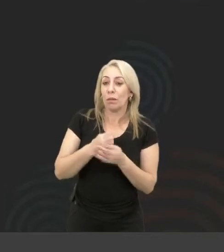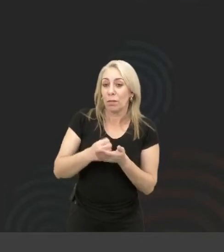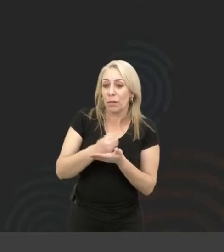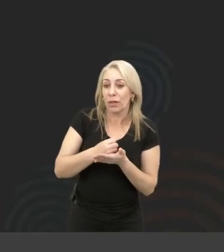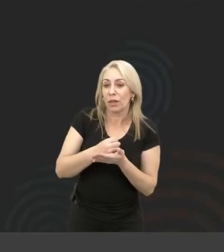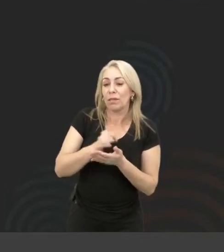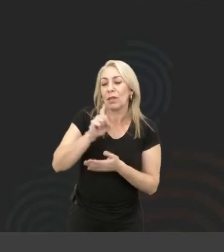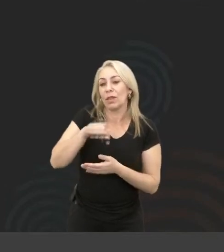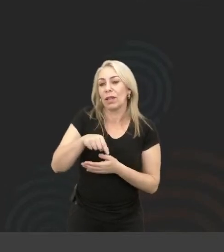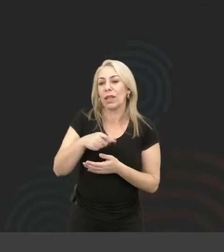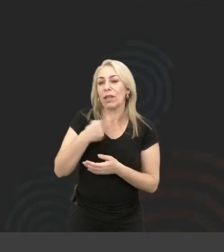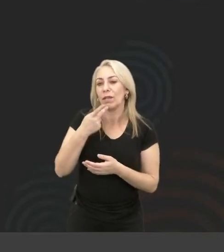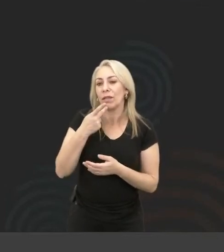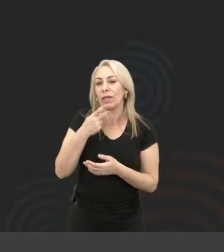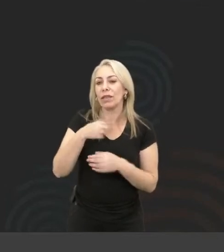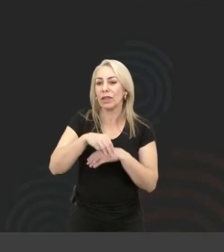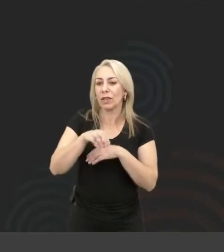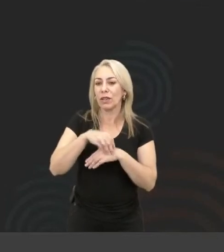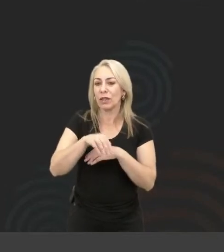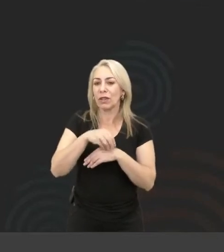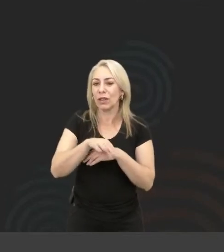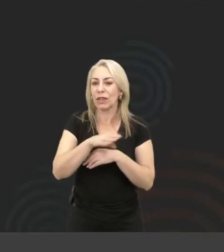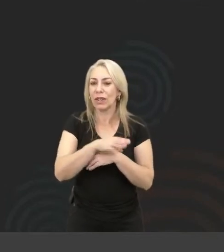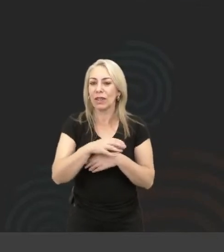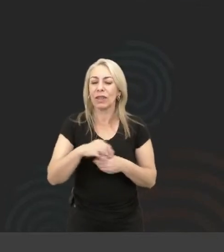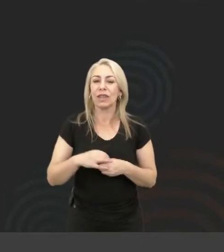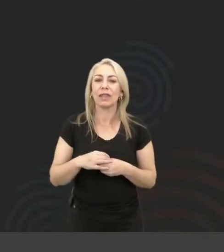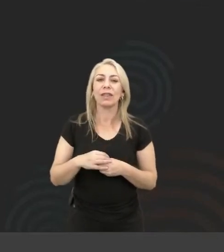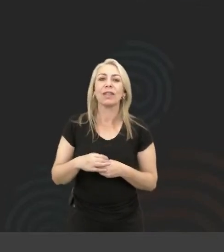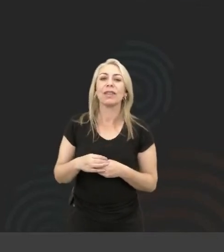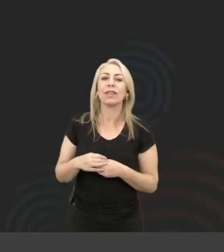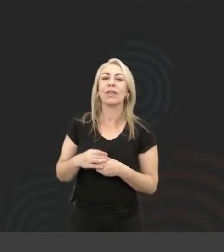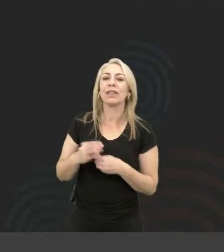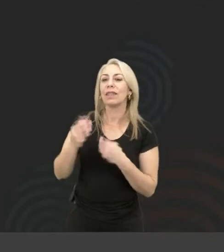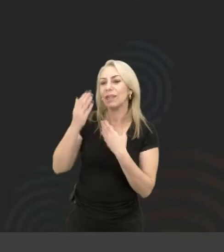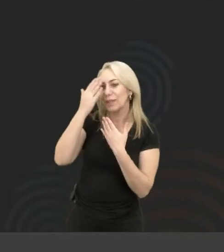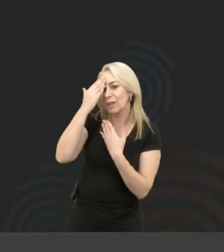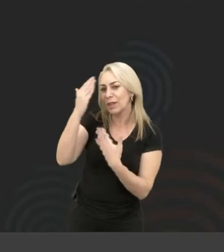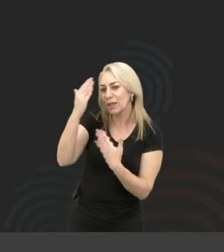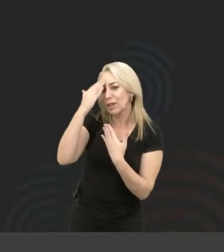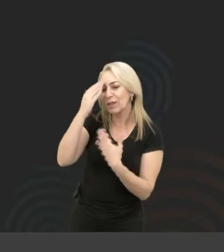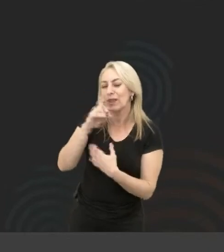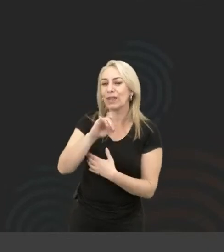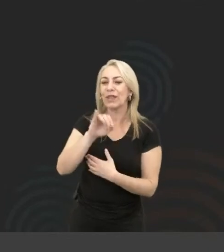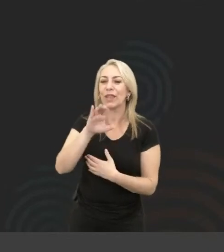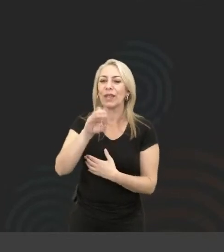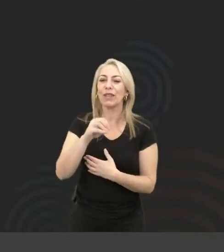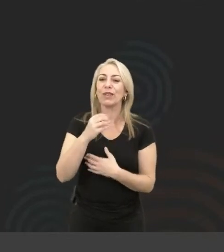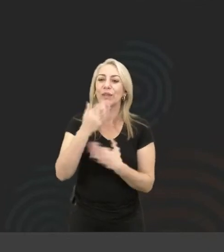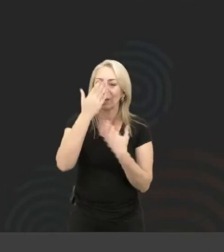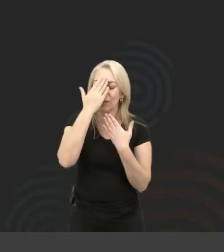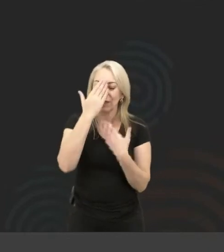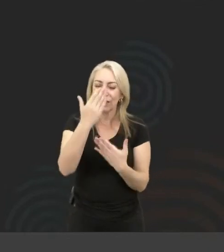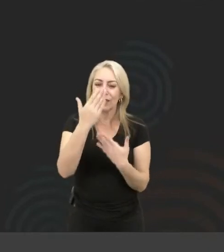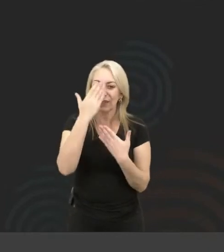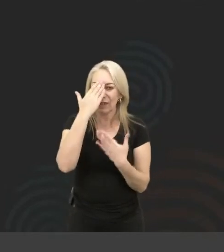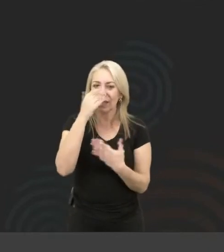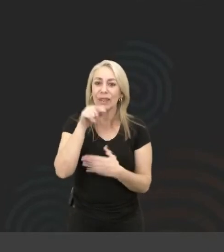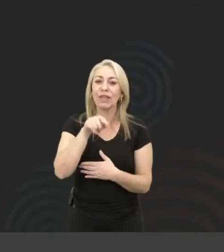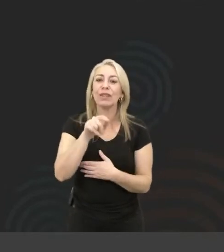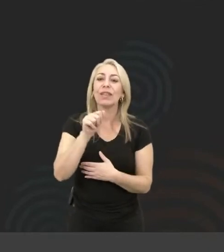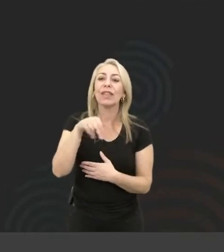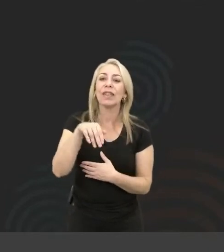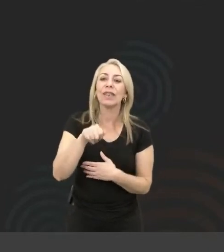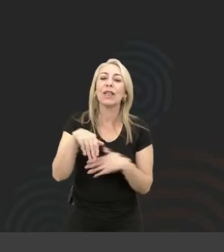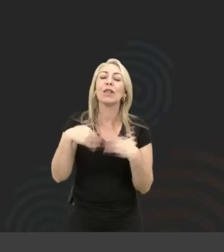inicialmente, eu daria essas dicas. Muito bom. Muito bom, Diego. Obrigada, viu? Muito obrigada. E você,